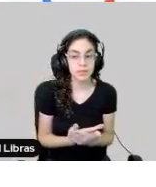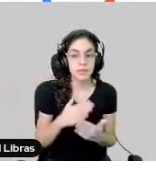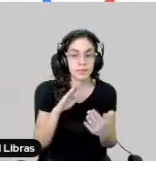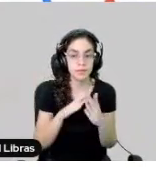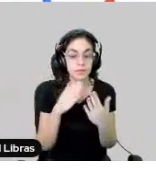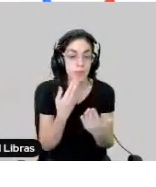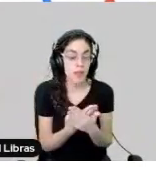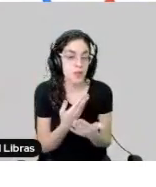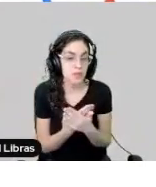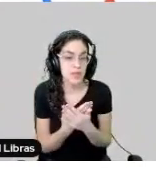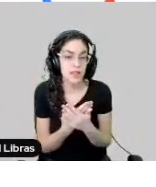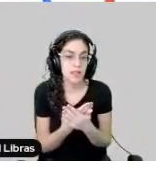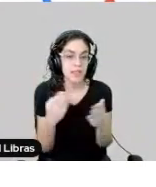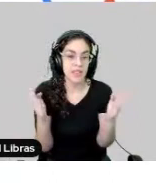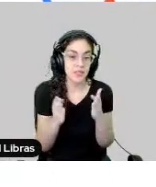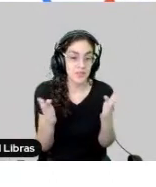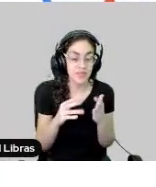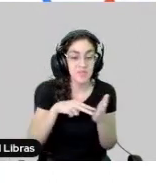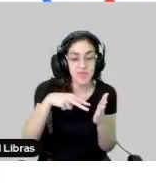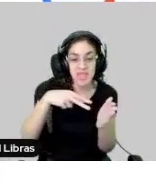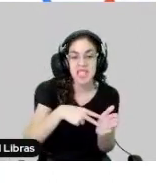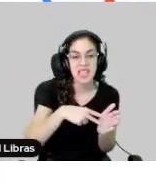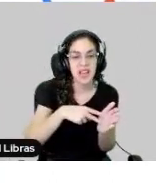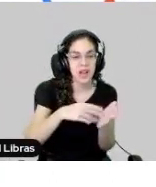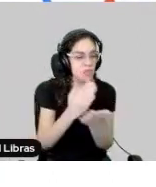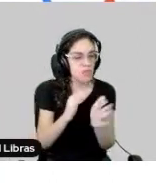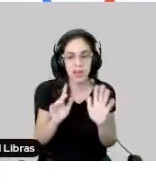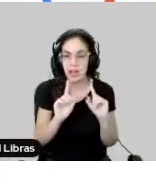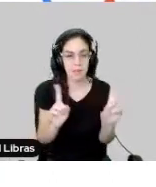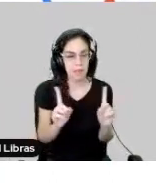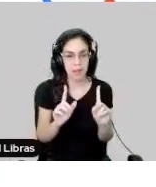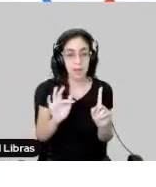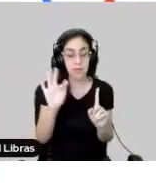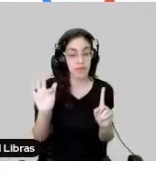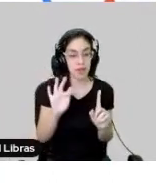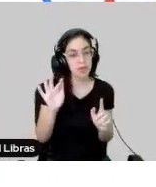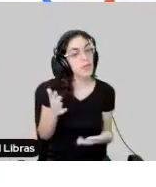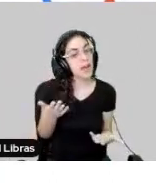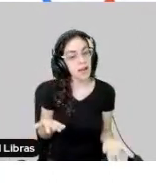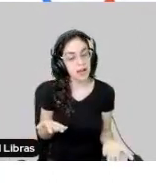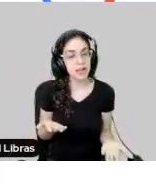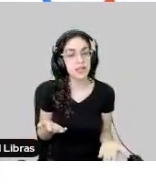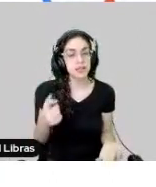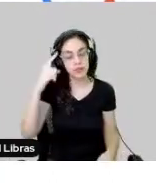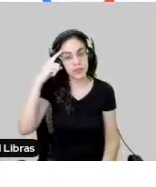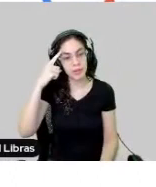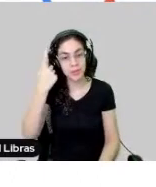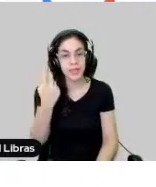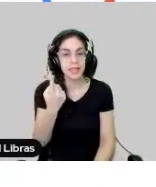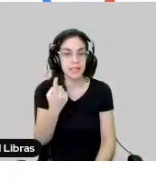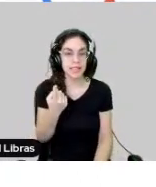presencial não está extinto, como todos falam, pelo menos para o contexto do I9, e pensando que